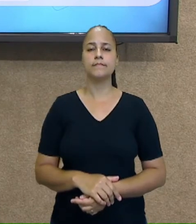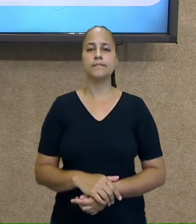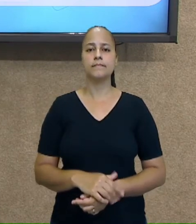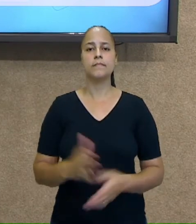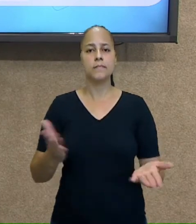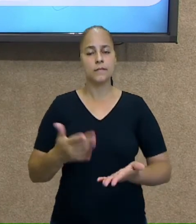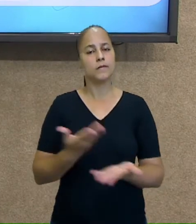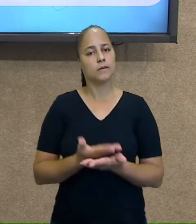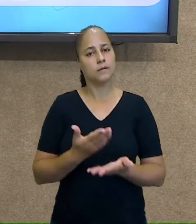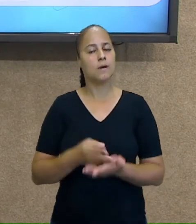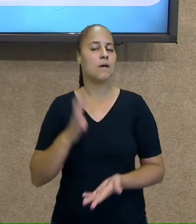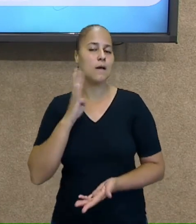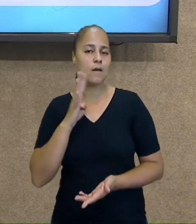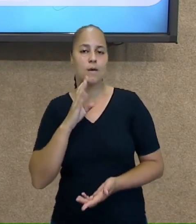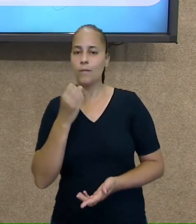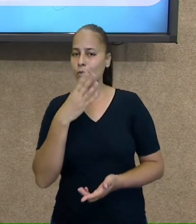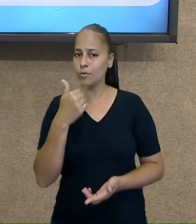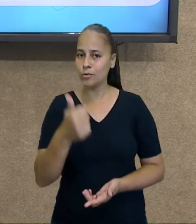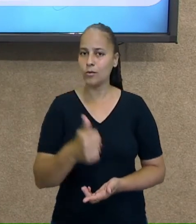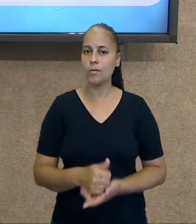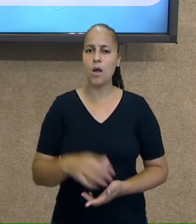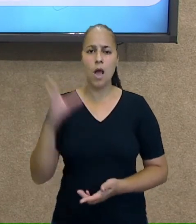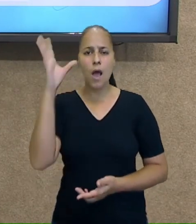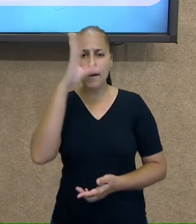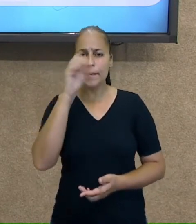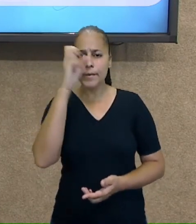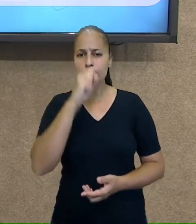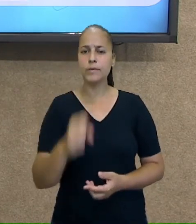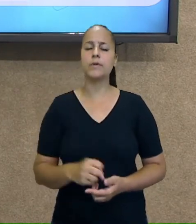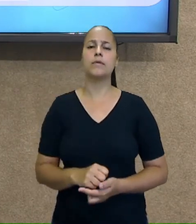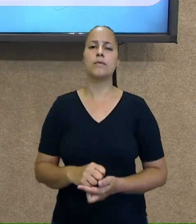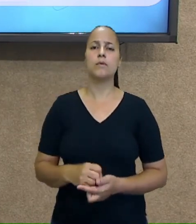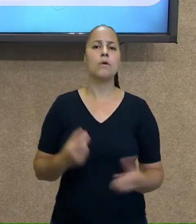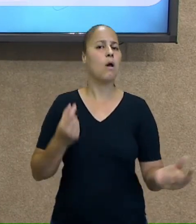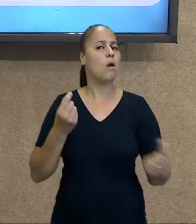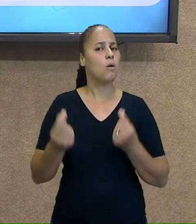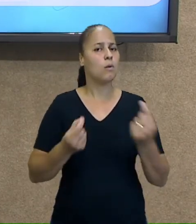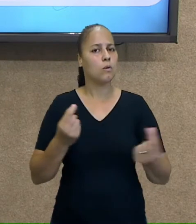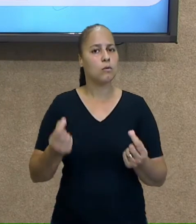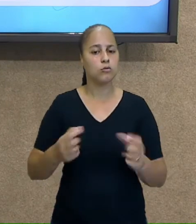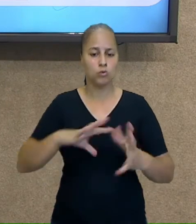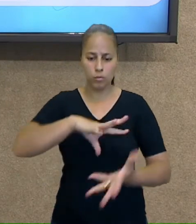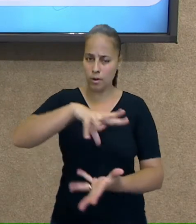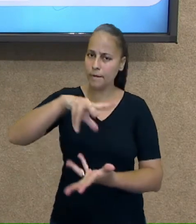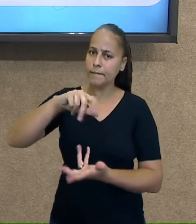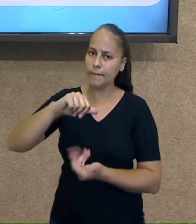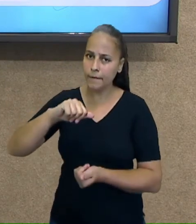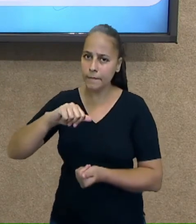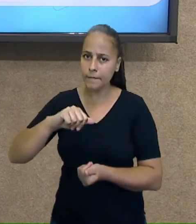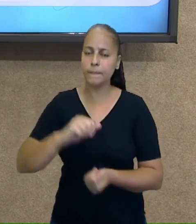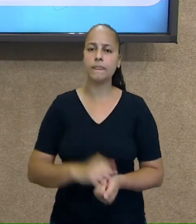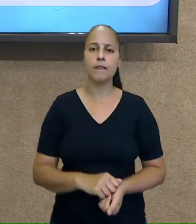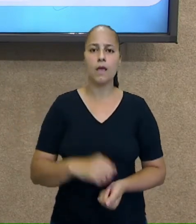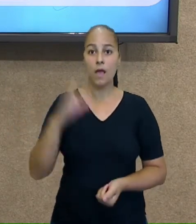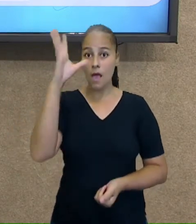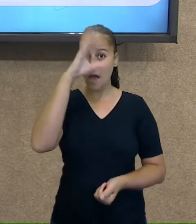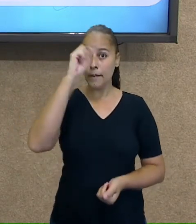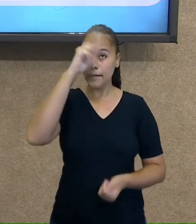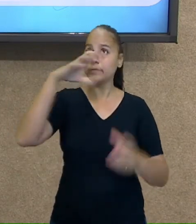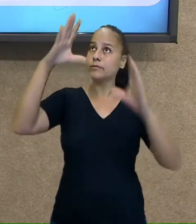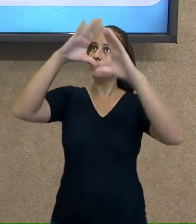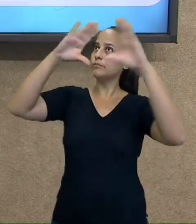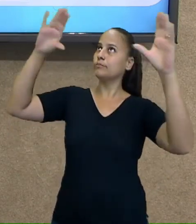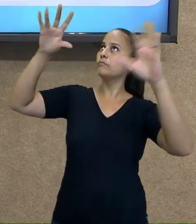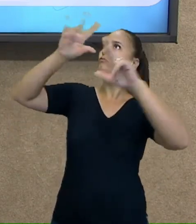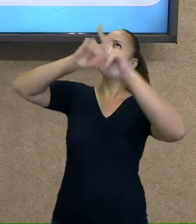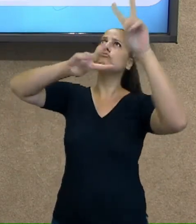Essa aula foi tão legal para a gente. A gente aprendeu o quê? A gente aprendeu sobre planetas, aprendemos sobre a Via Láctea, tudo